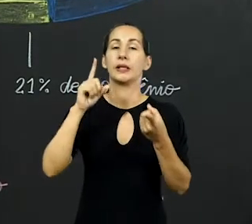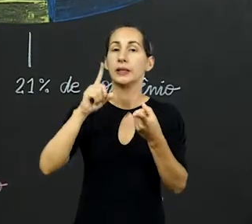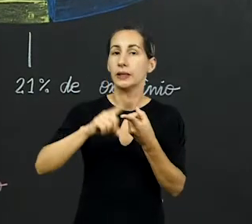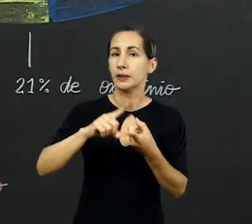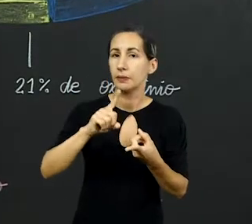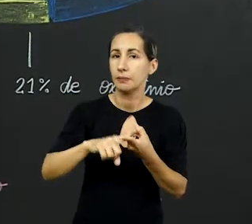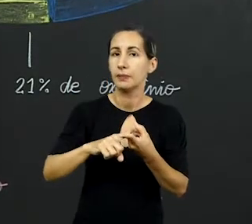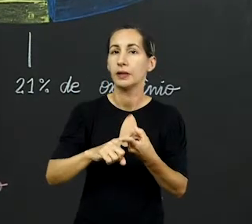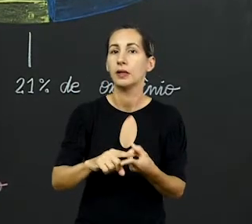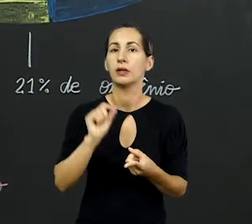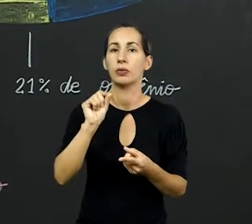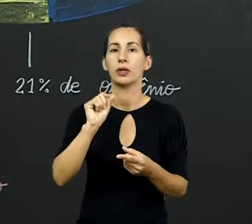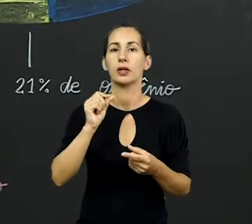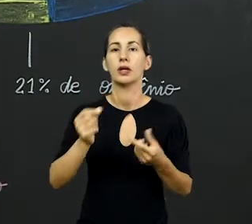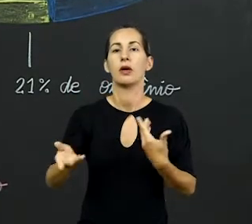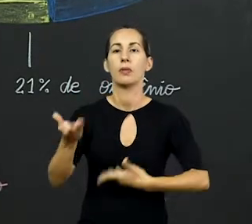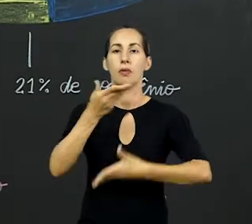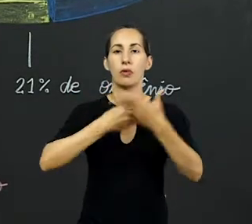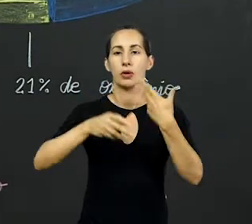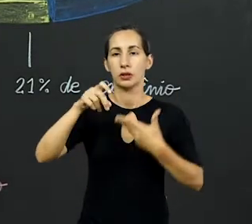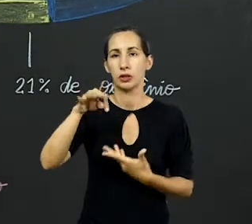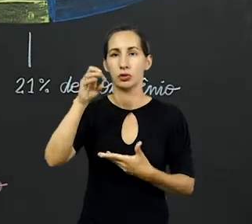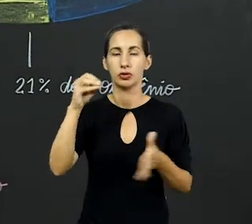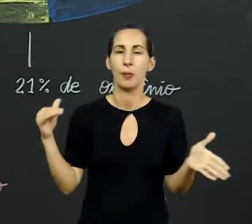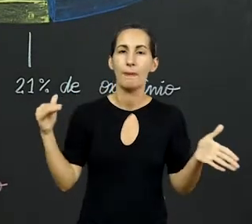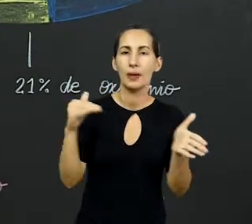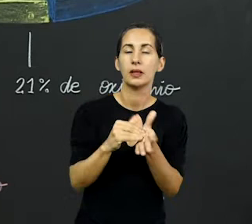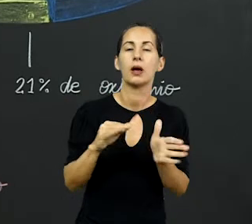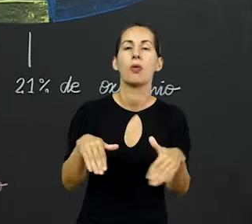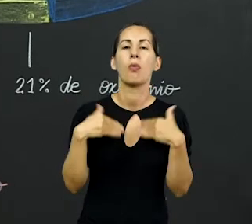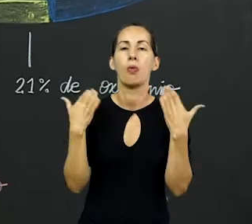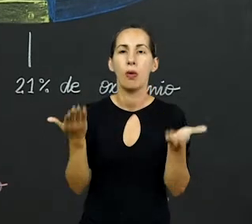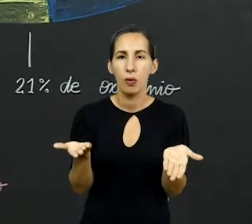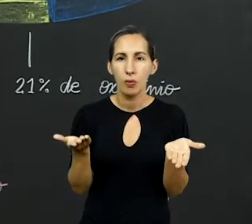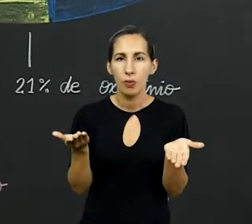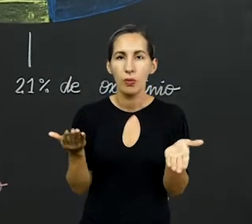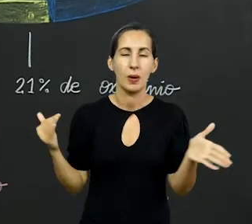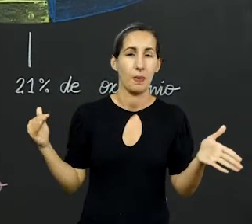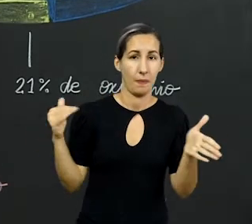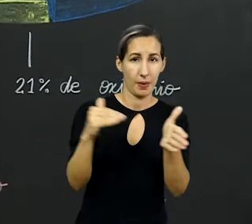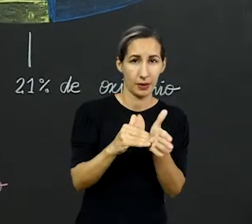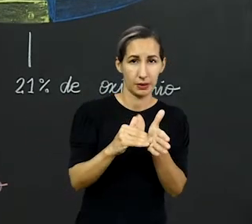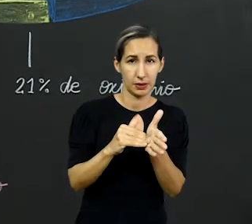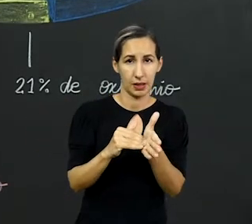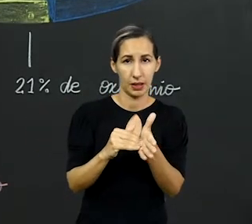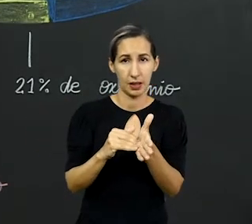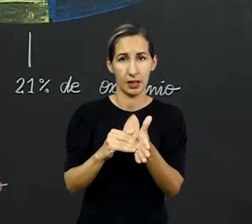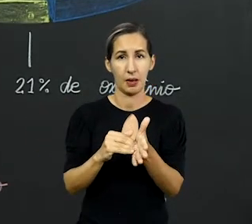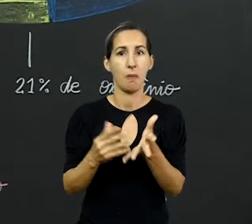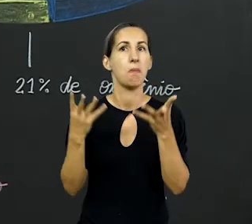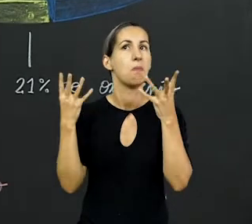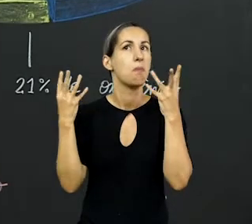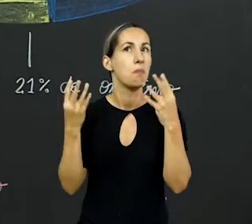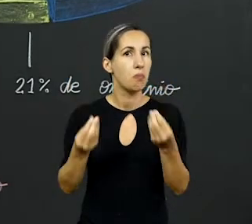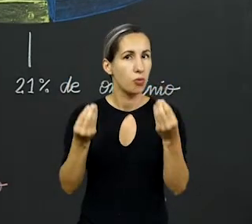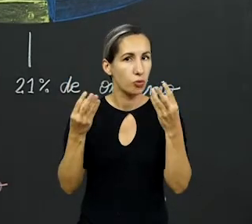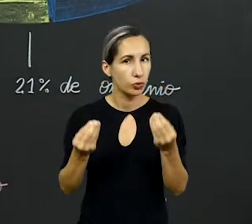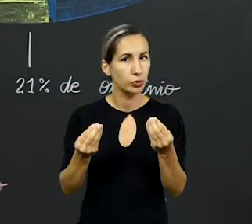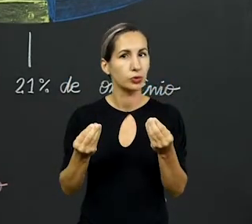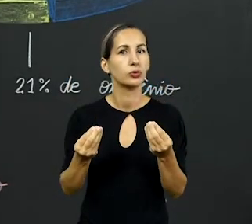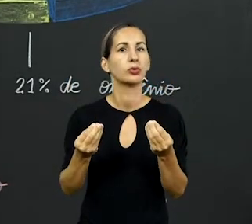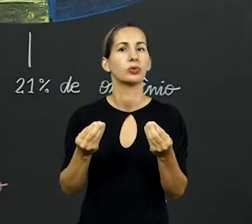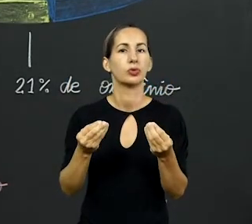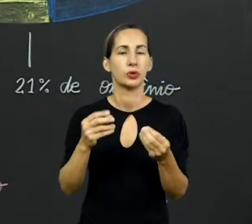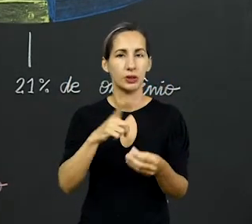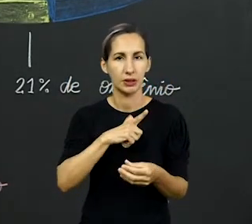disso, de que outras formas que o nitrogênio vai impactar? Ele vai impactar se ele estiver em excesso, porque já tem bastante,